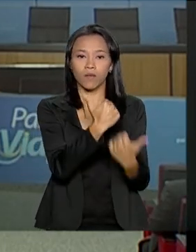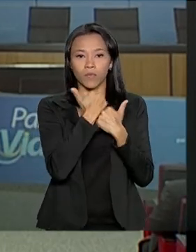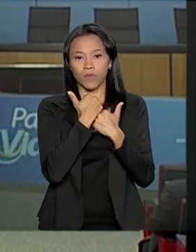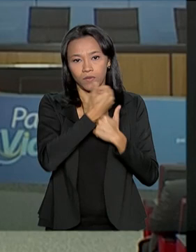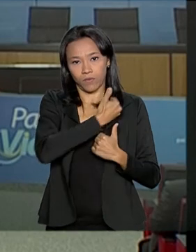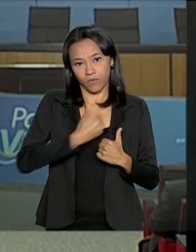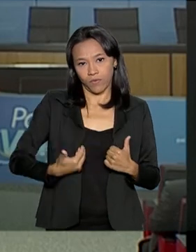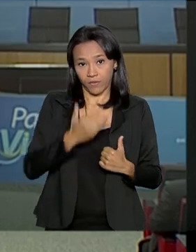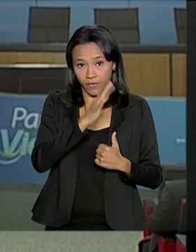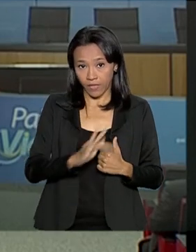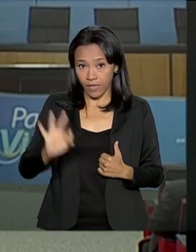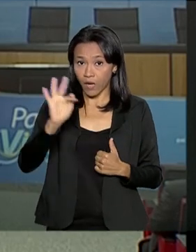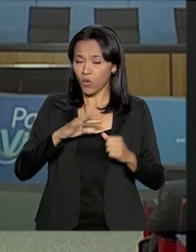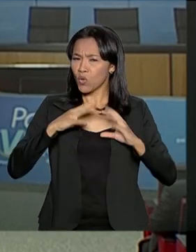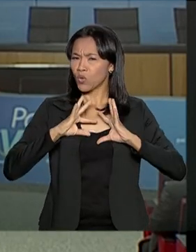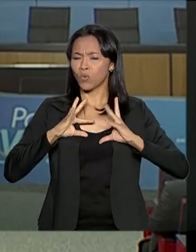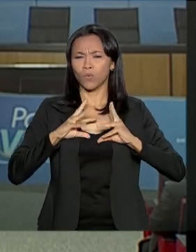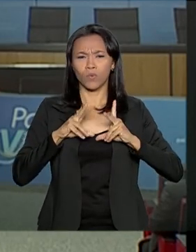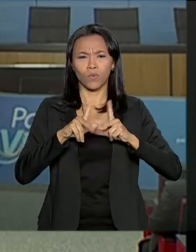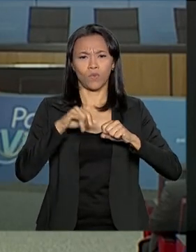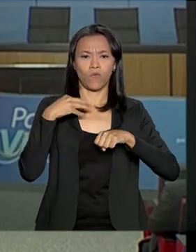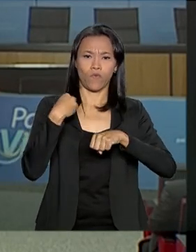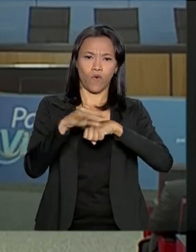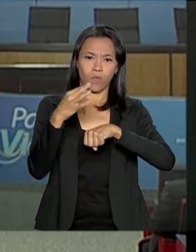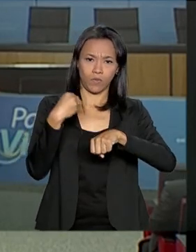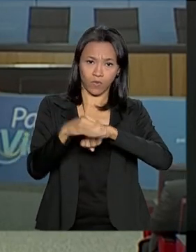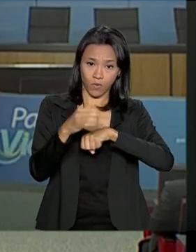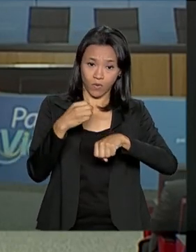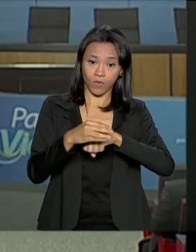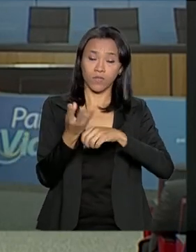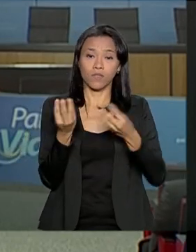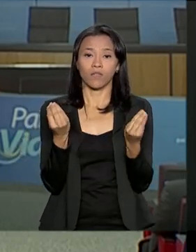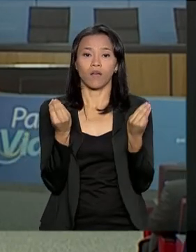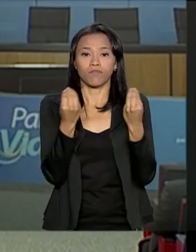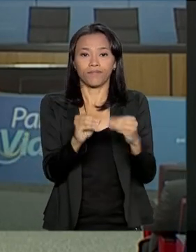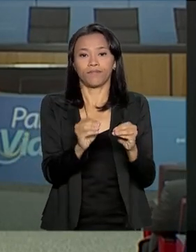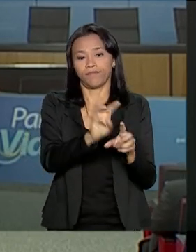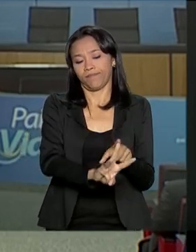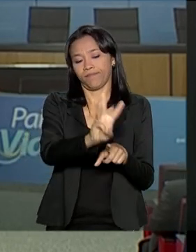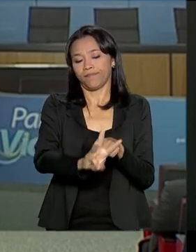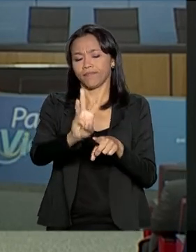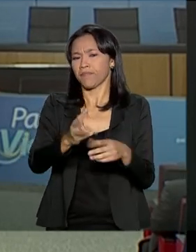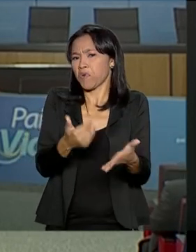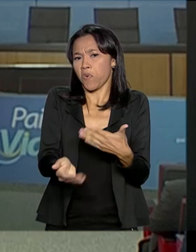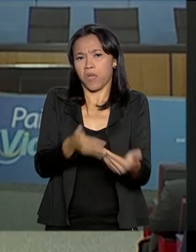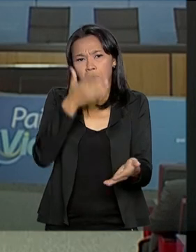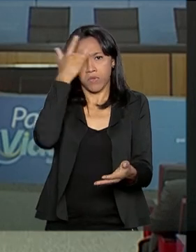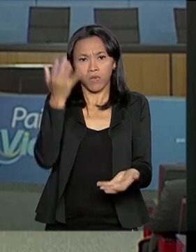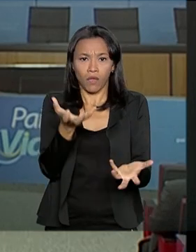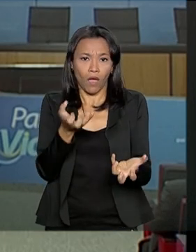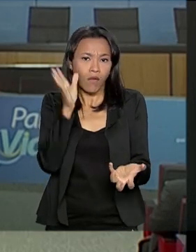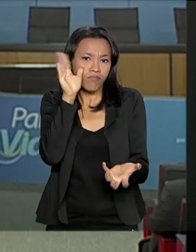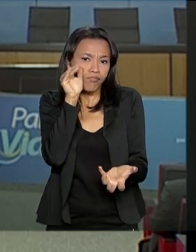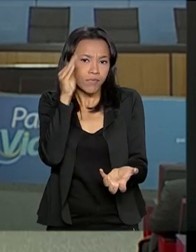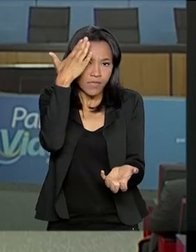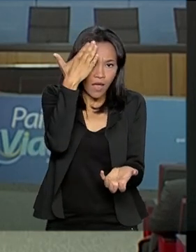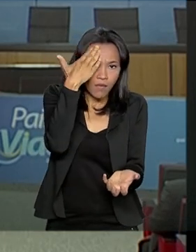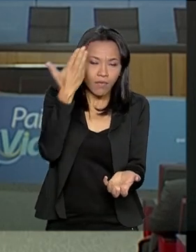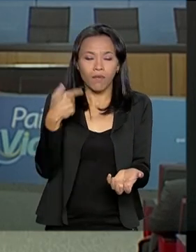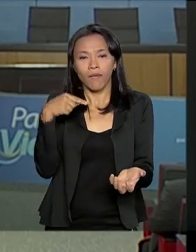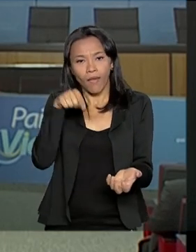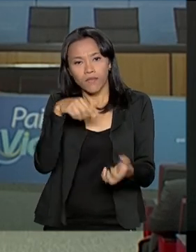federal. Todas essas informações vão ficar disponíveis na internet para qualquer cidadão que queira acessar essas